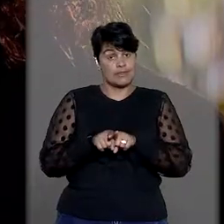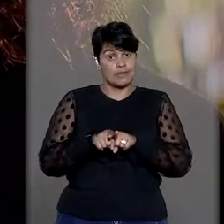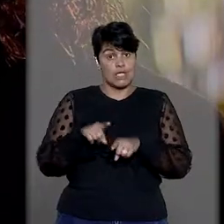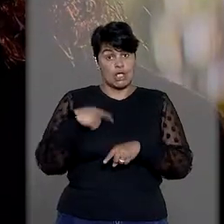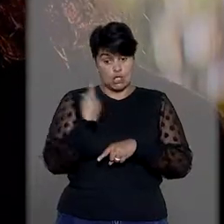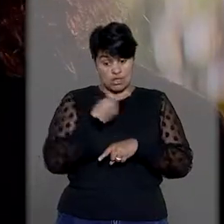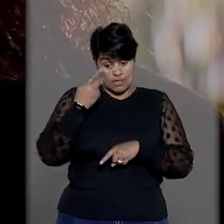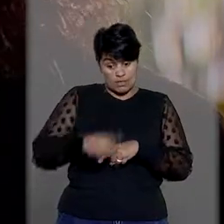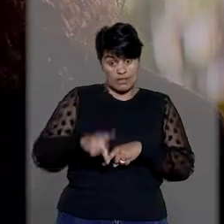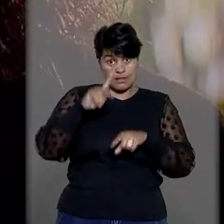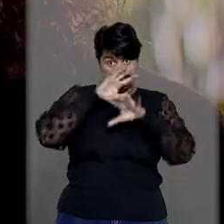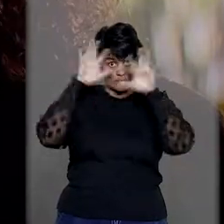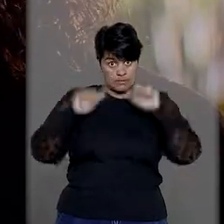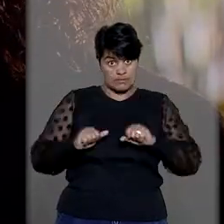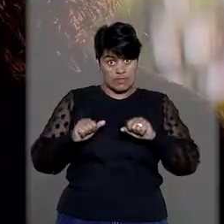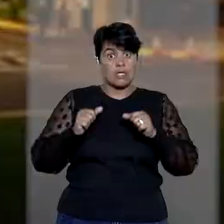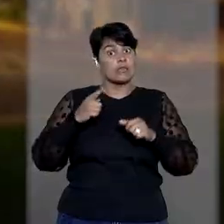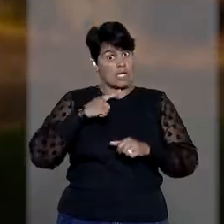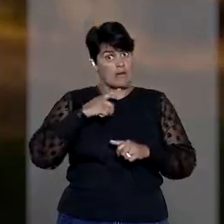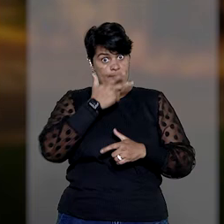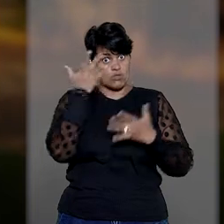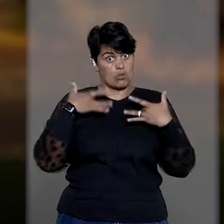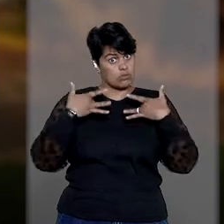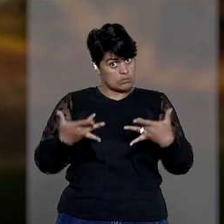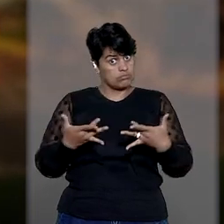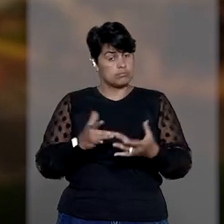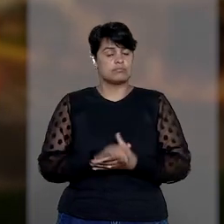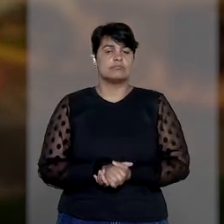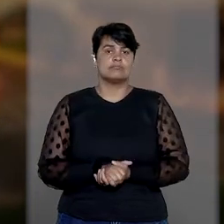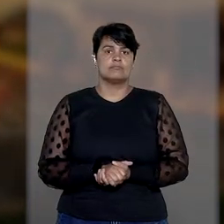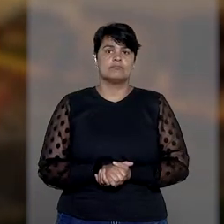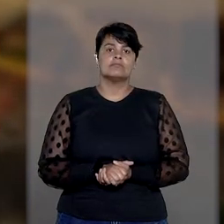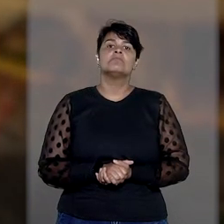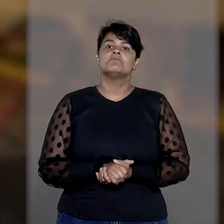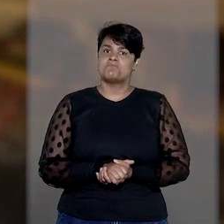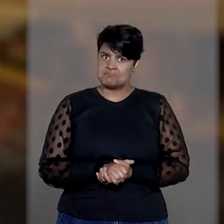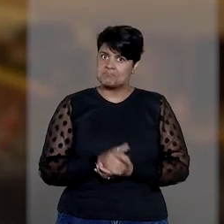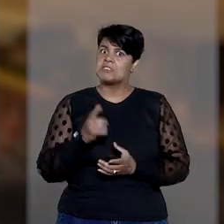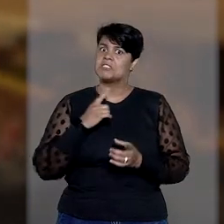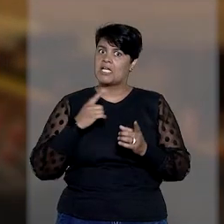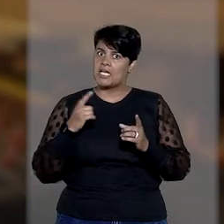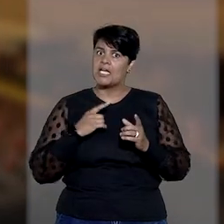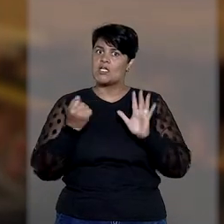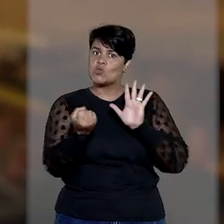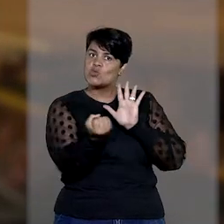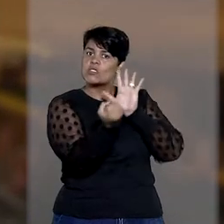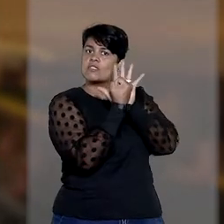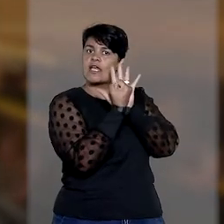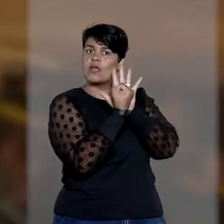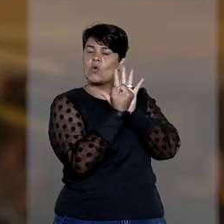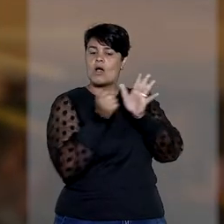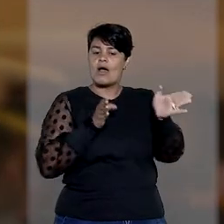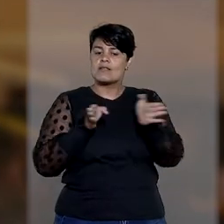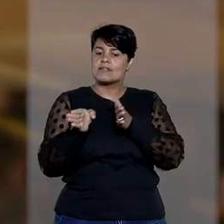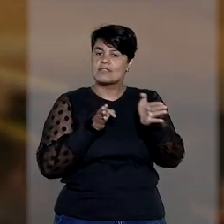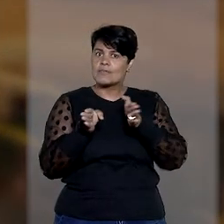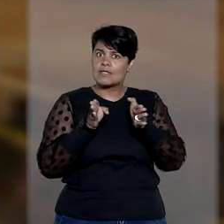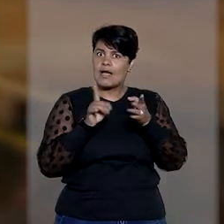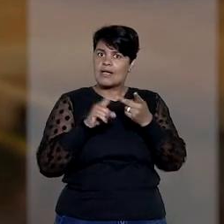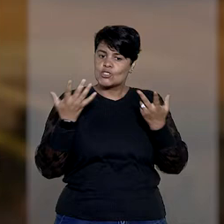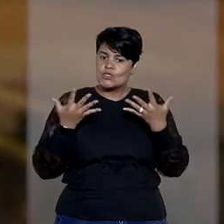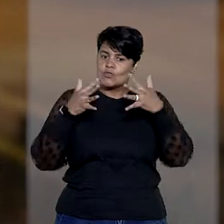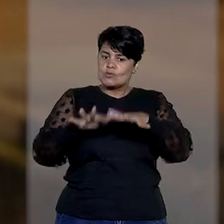tem muita gente querendo fazer a diferença. Diferença que gera reconhecimento por meio do selo de acessibilidade e